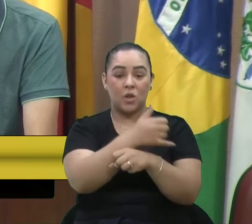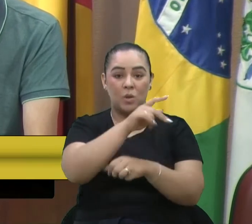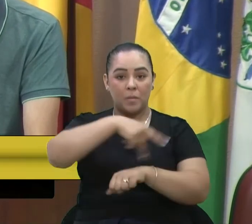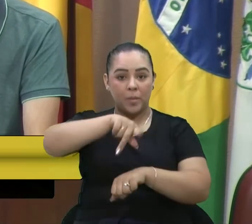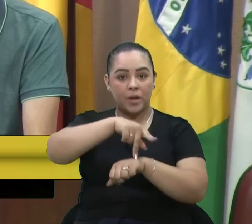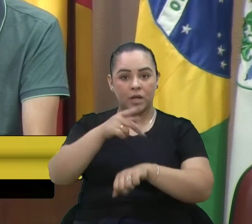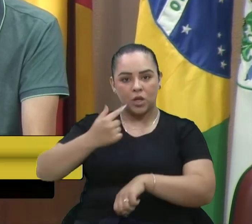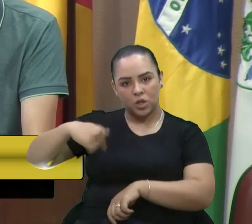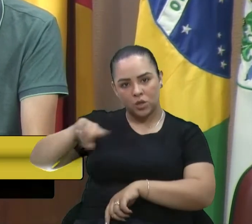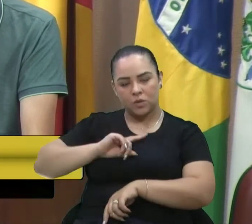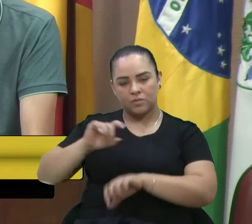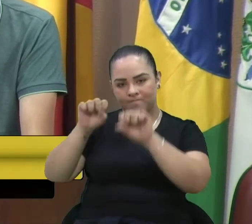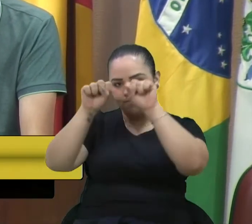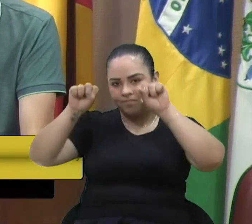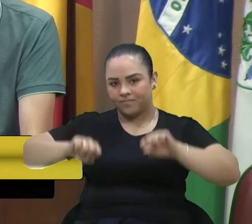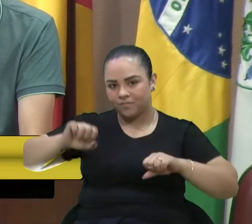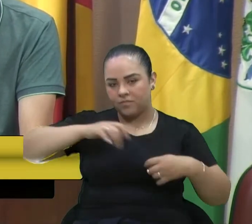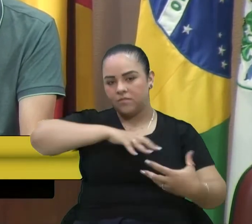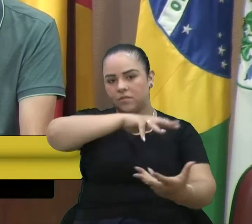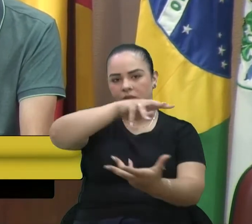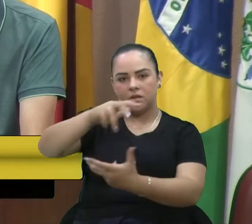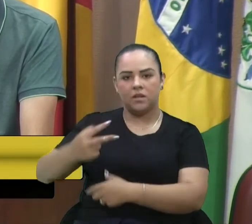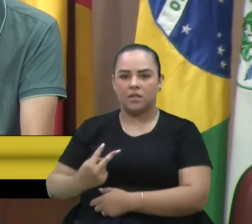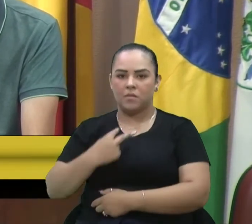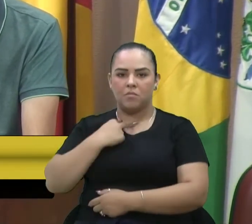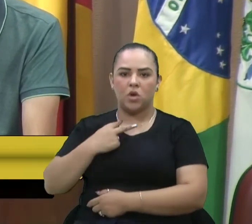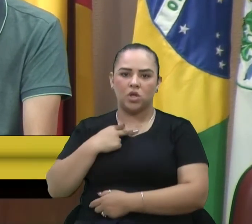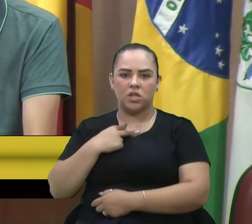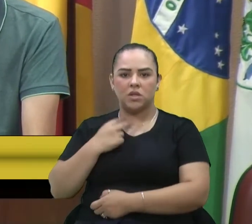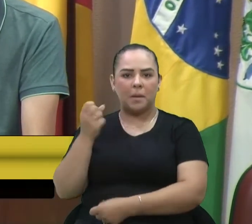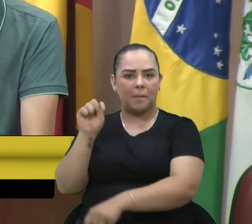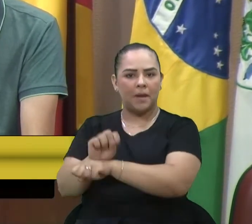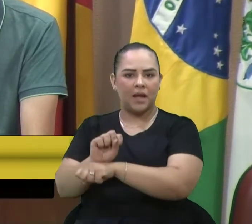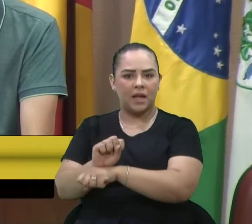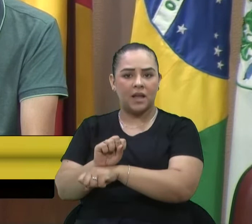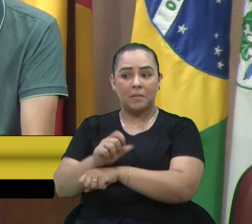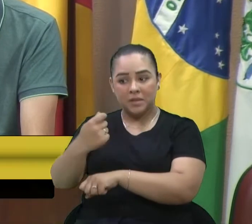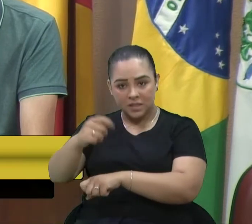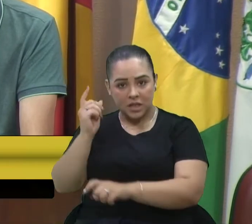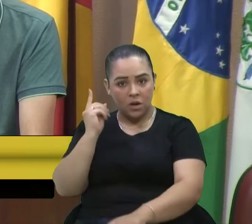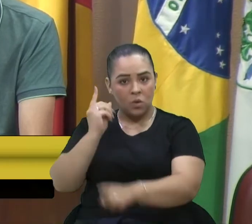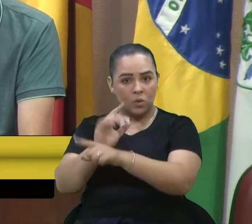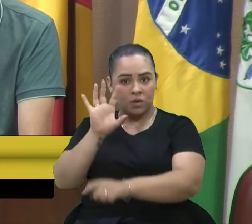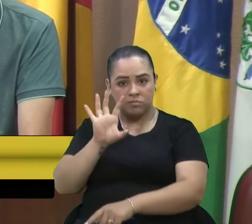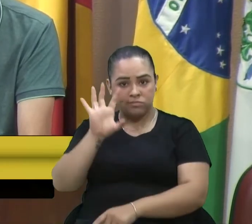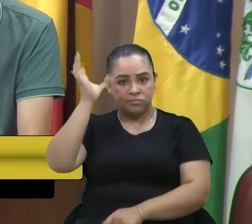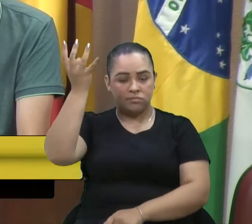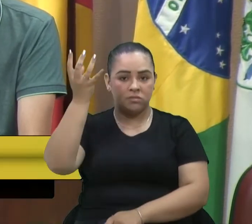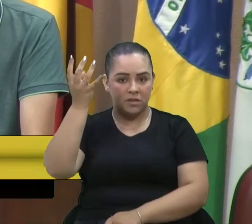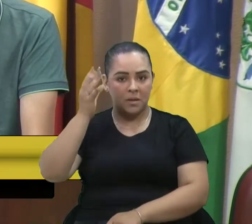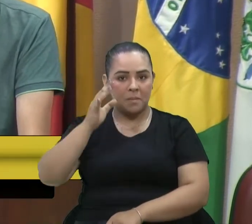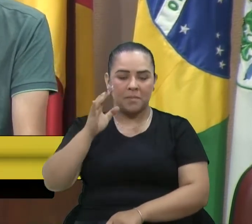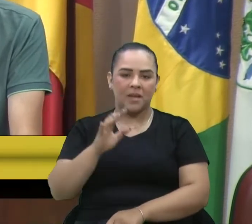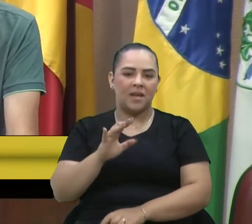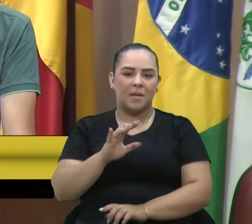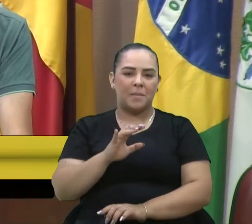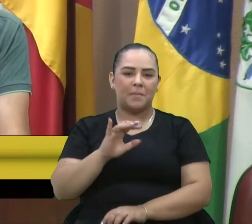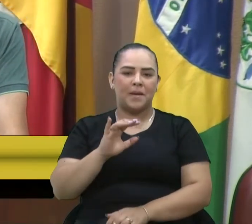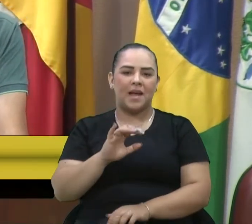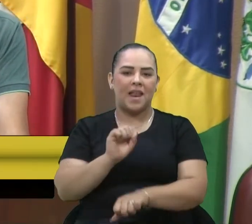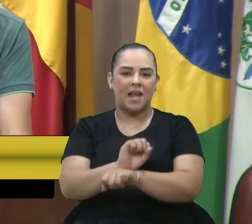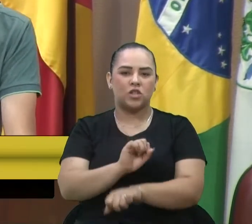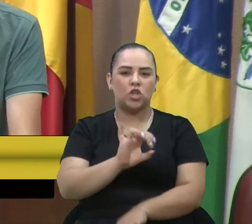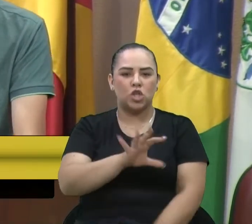globalizado, temos que sair da era da pedra, achar soluções, menos desculpa e mais ação, atitude. Peço ao